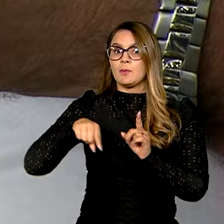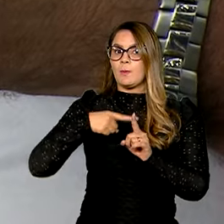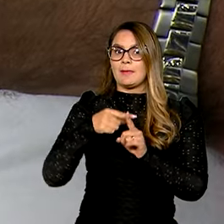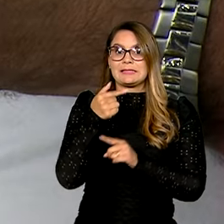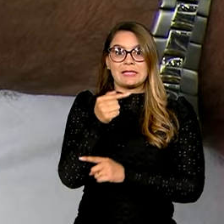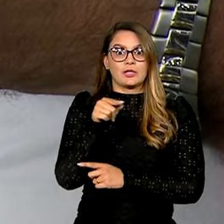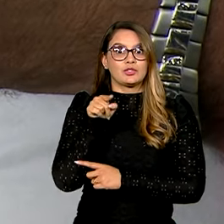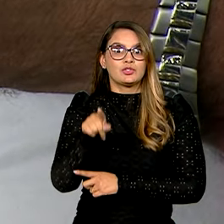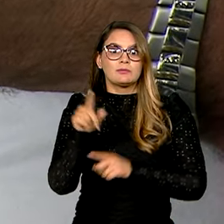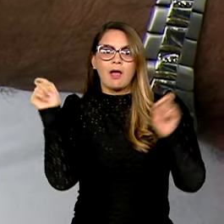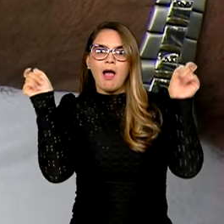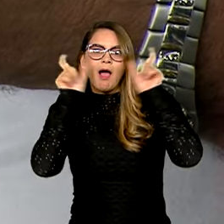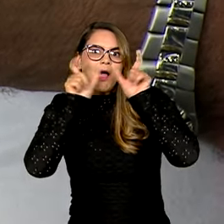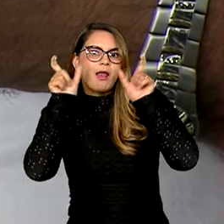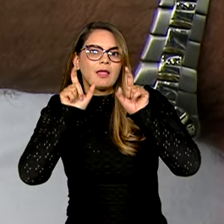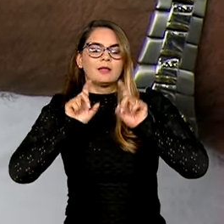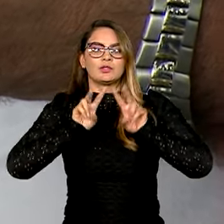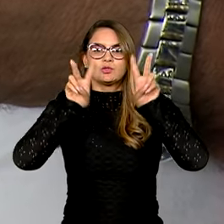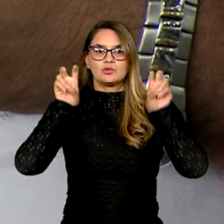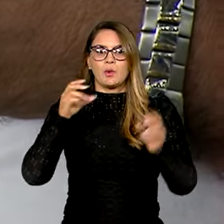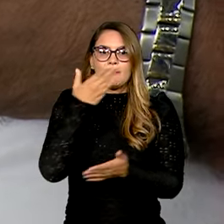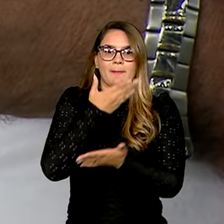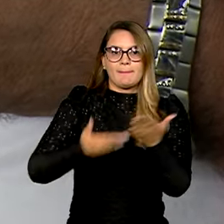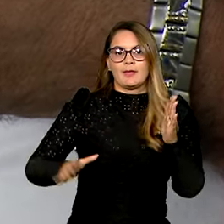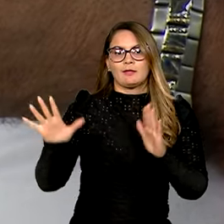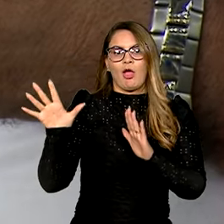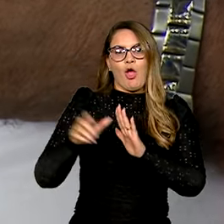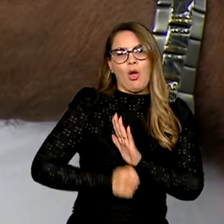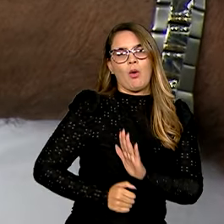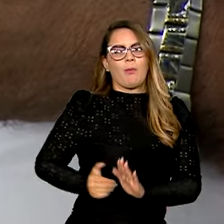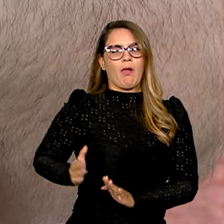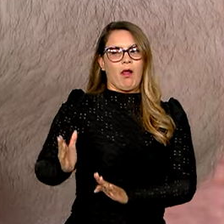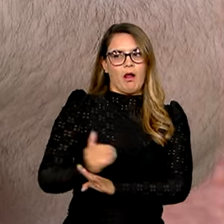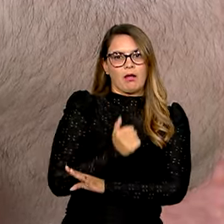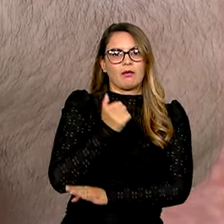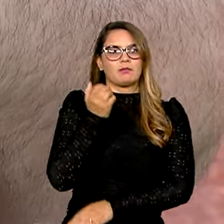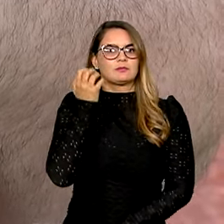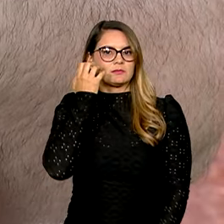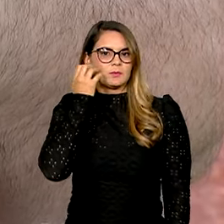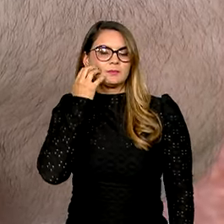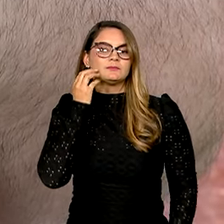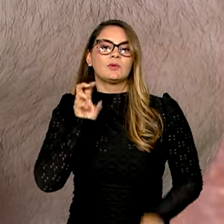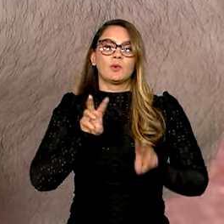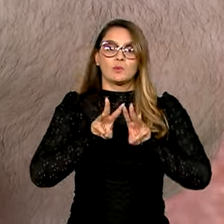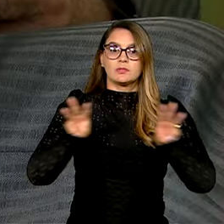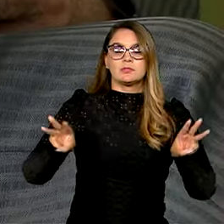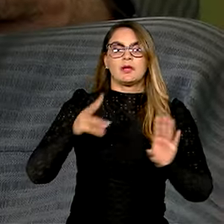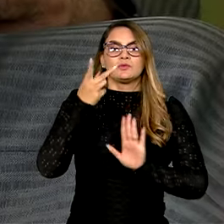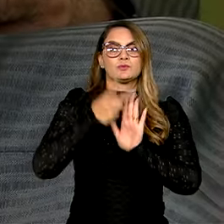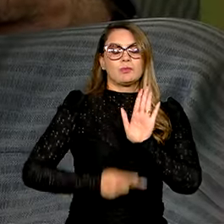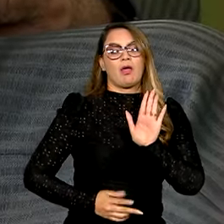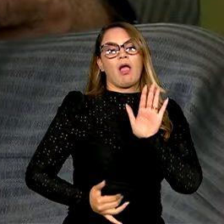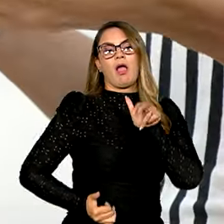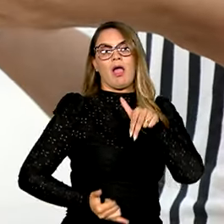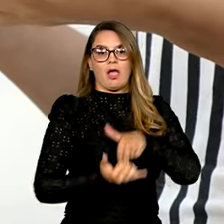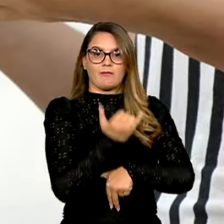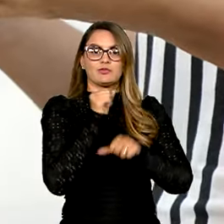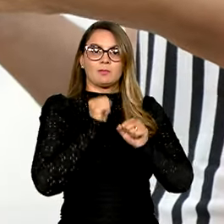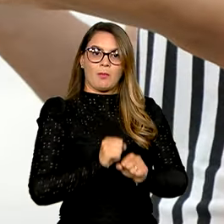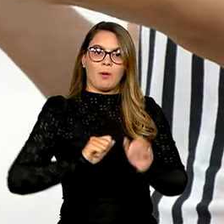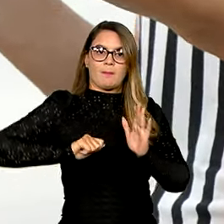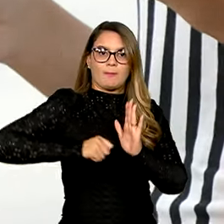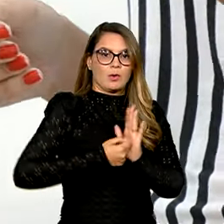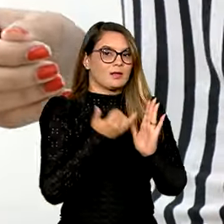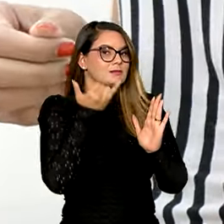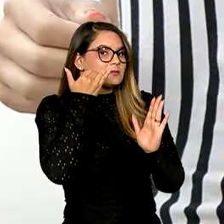alertas de usuários sobre perda, roubo ou furto de aparelhos. Pelo site do projeto, as vítimas podem bloquear